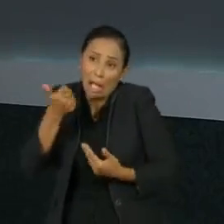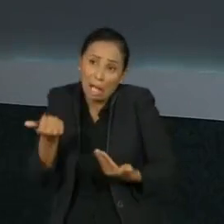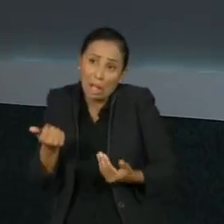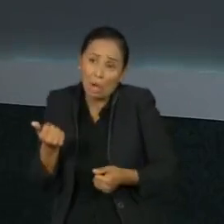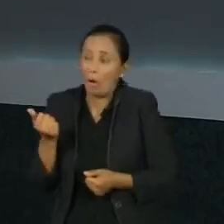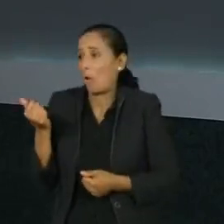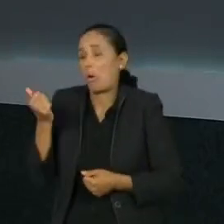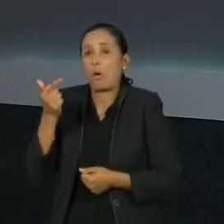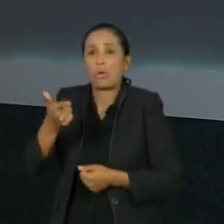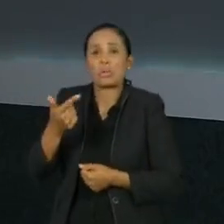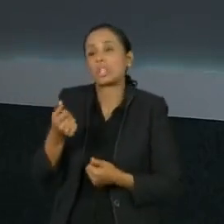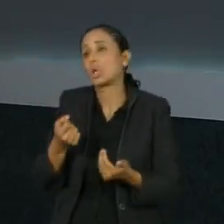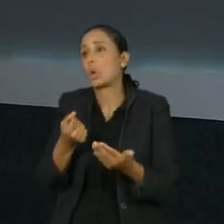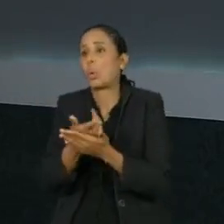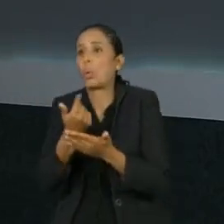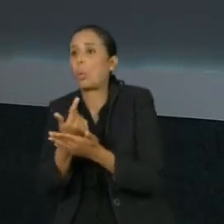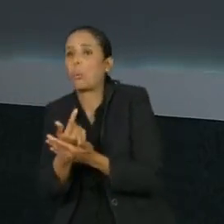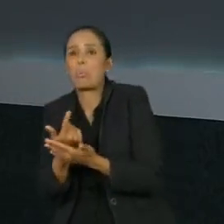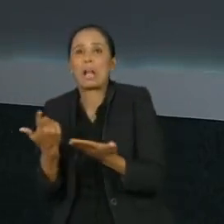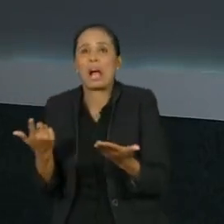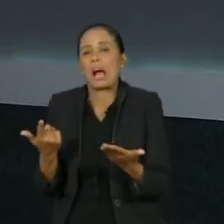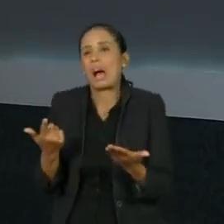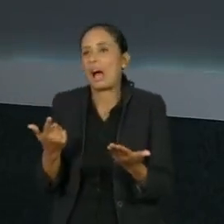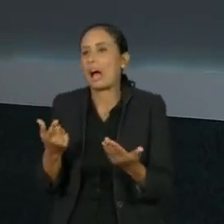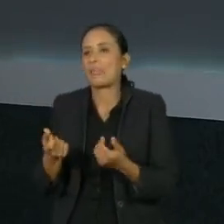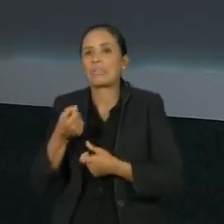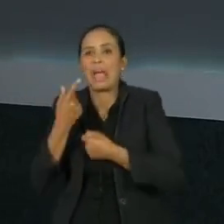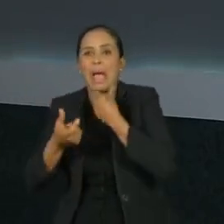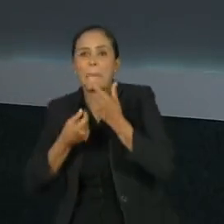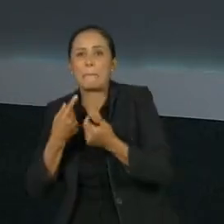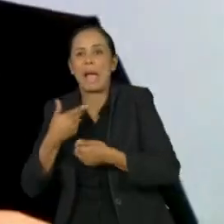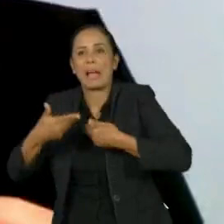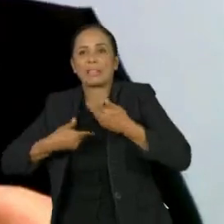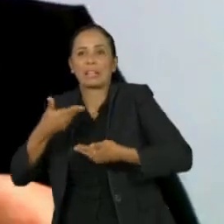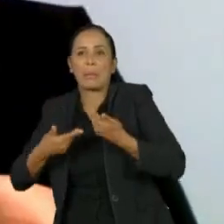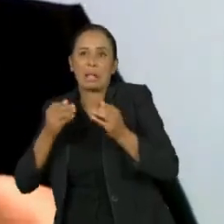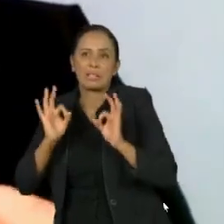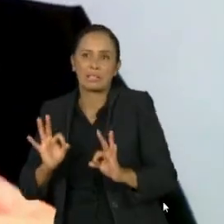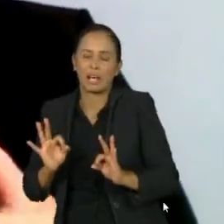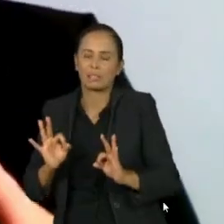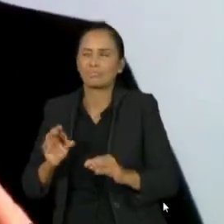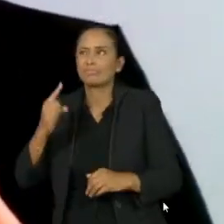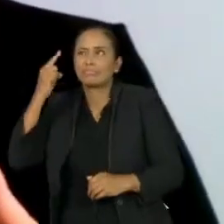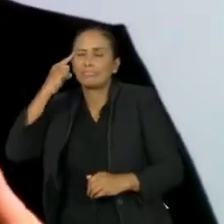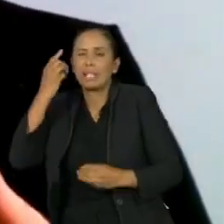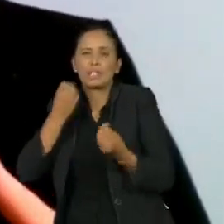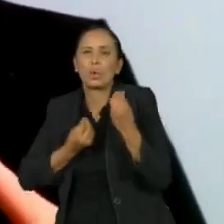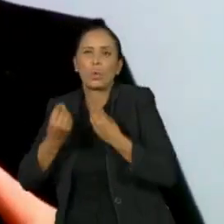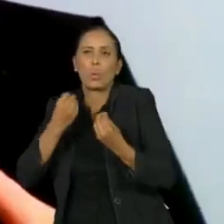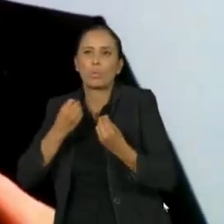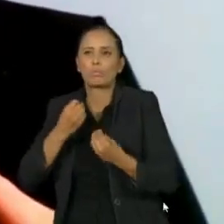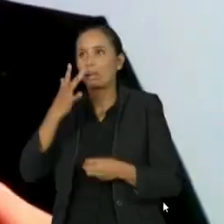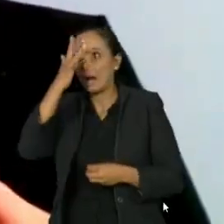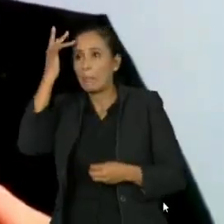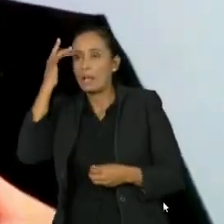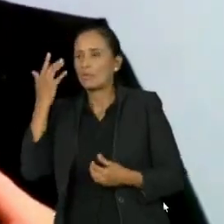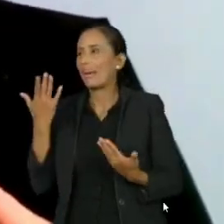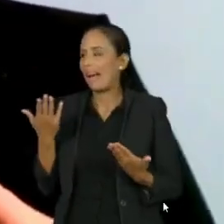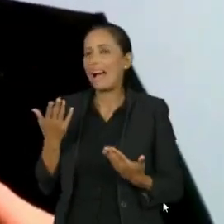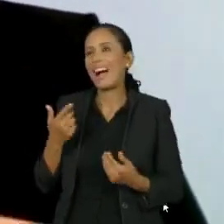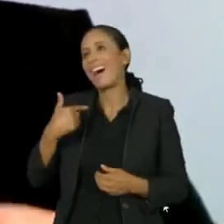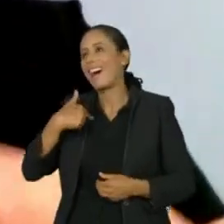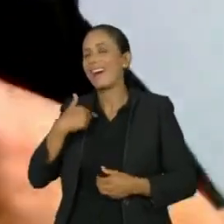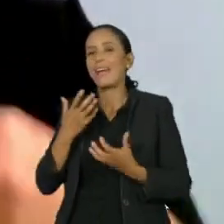calórica e que, de repente, ao paladar da pessoa, apeteça mais do que ela, por exemplo, ir para uma alimentação